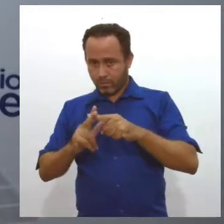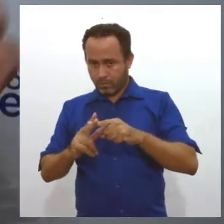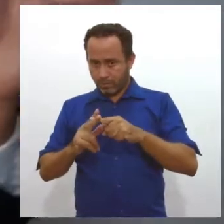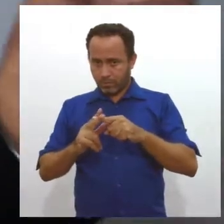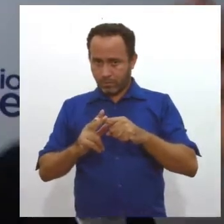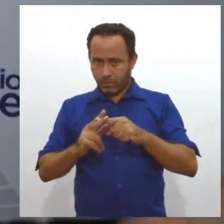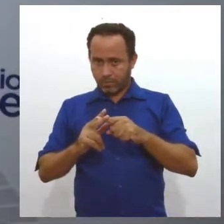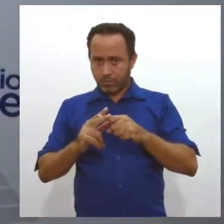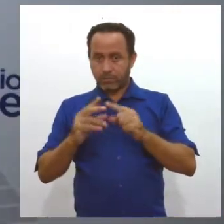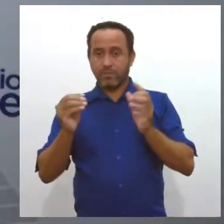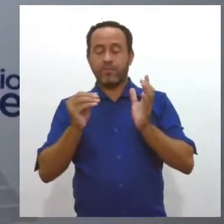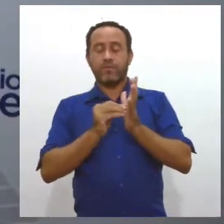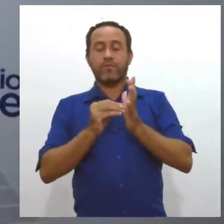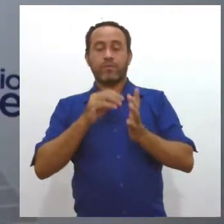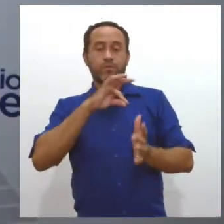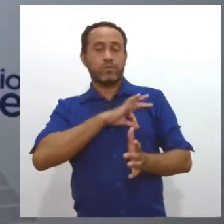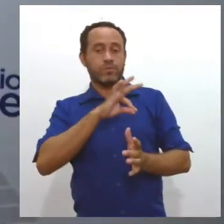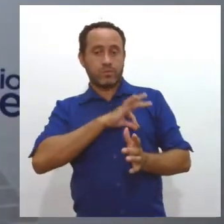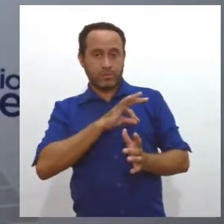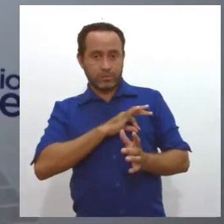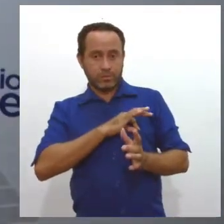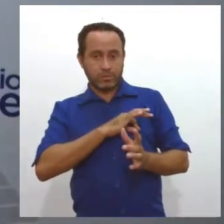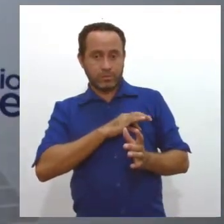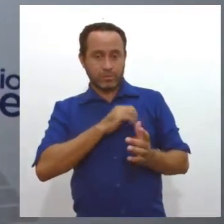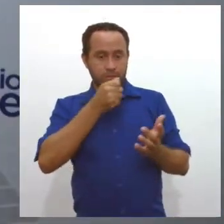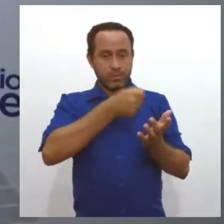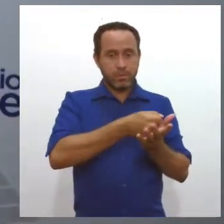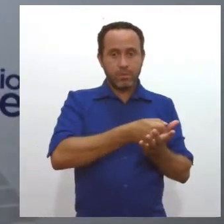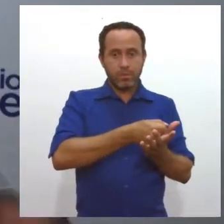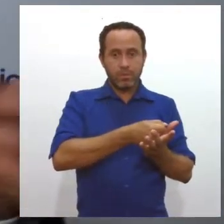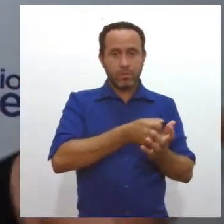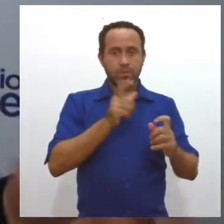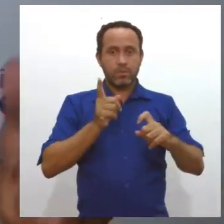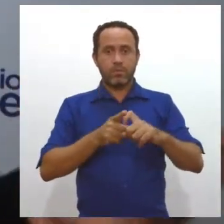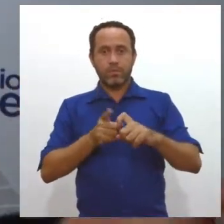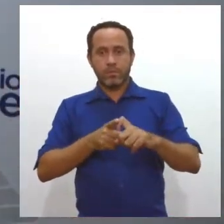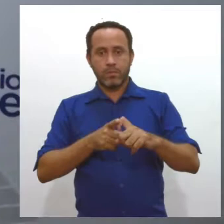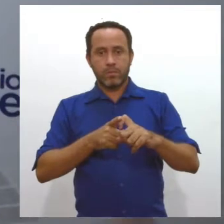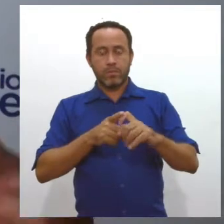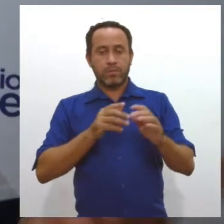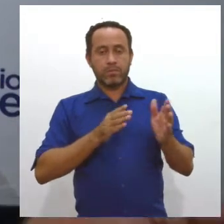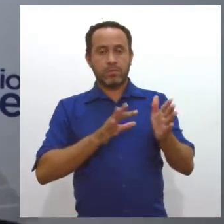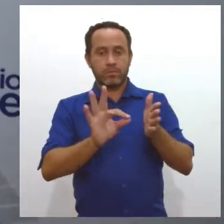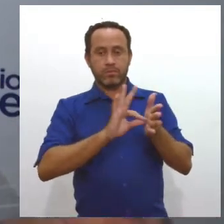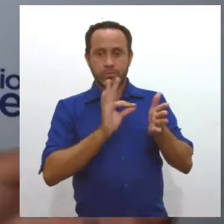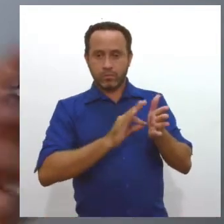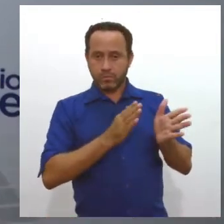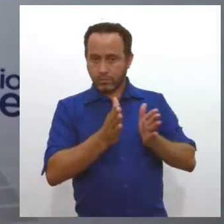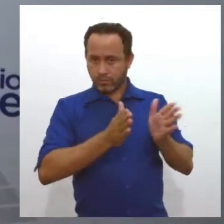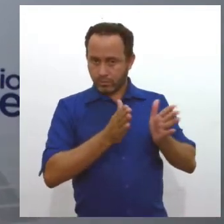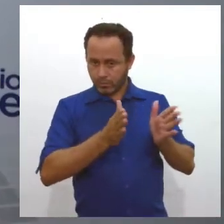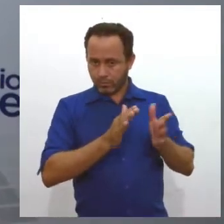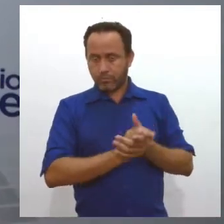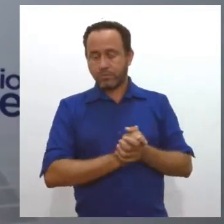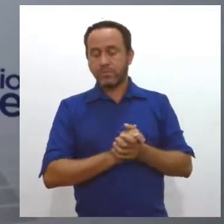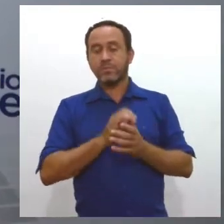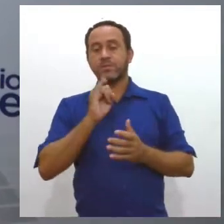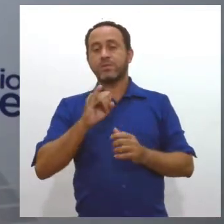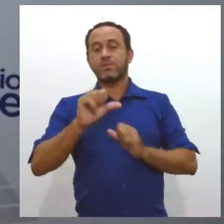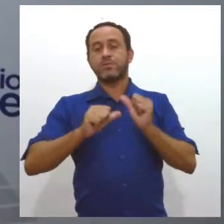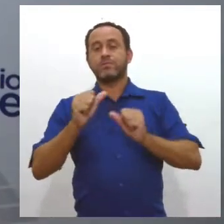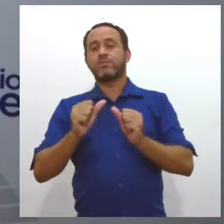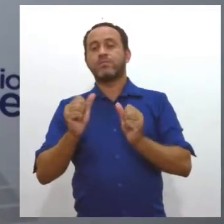distorção entre o salário pago na Fundação, onde os médicos estavam contratados temporariamente, no caso, e que serão